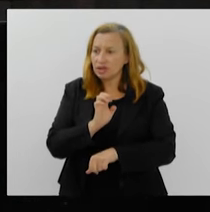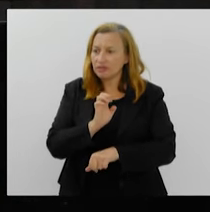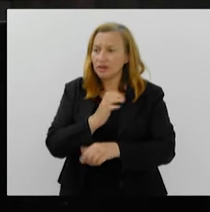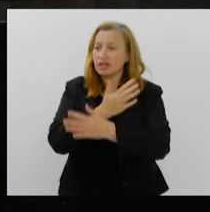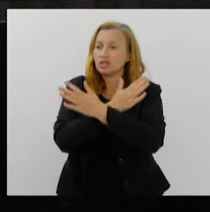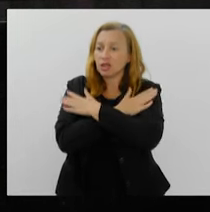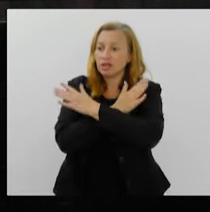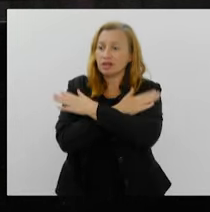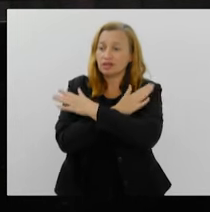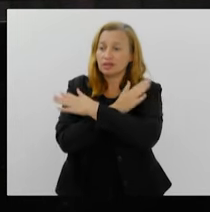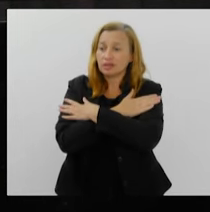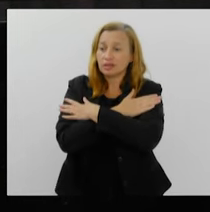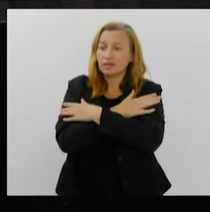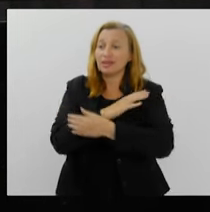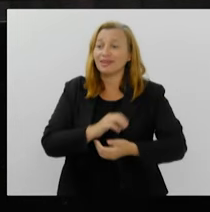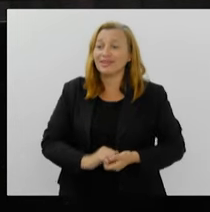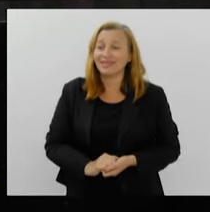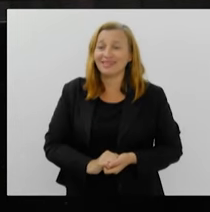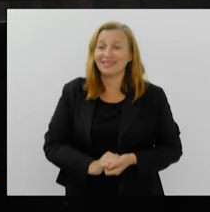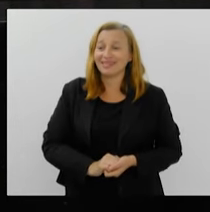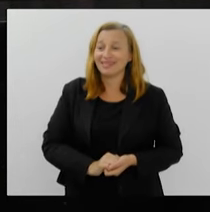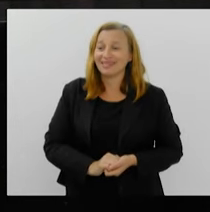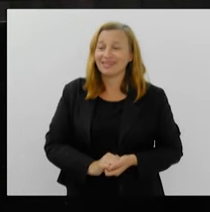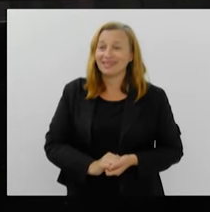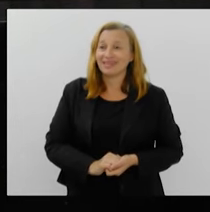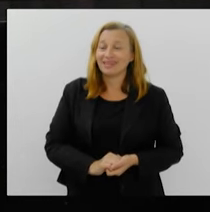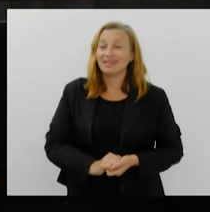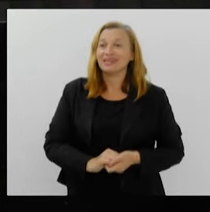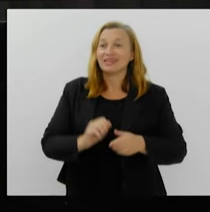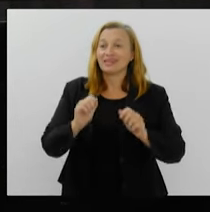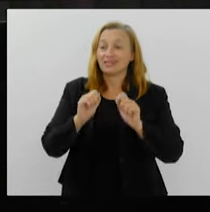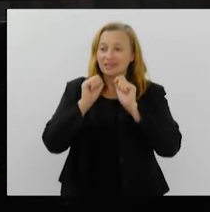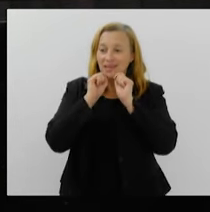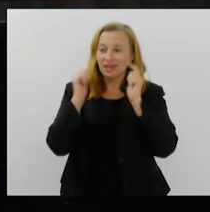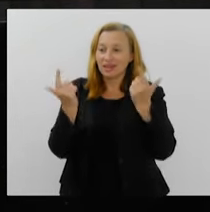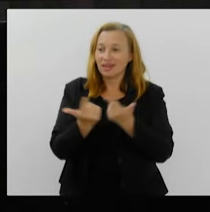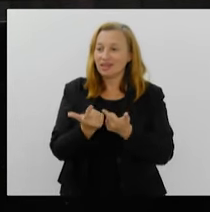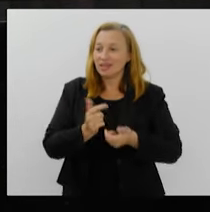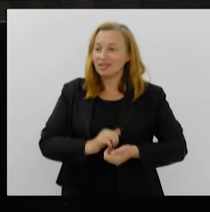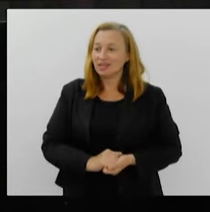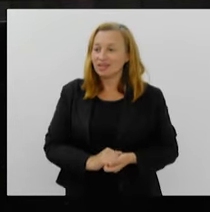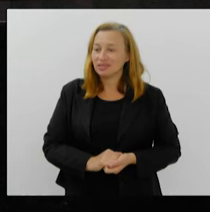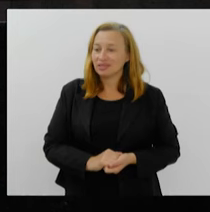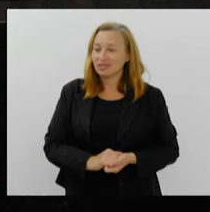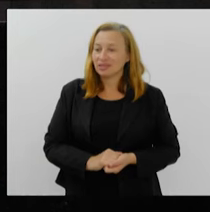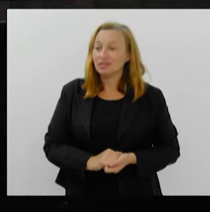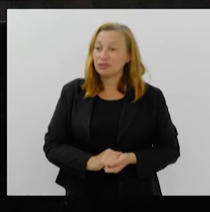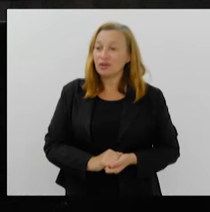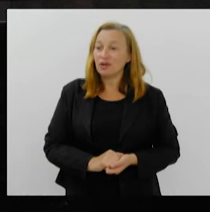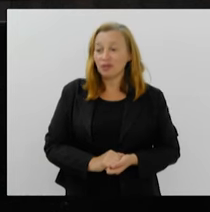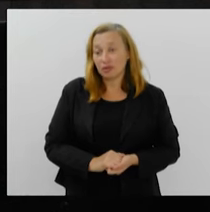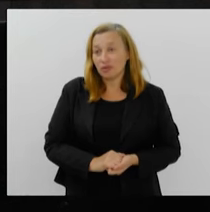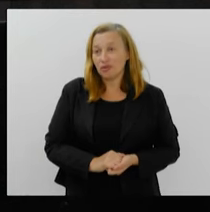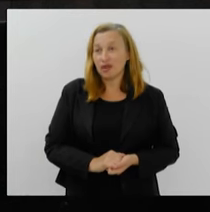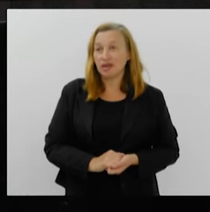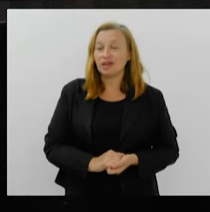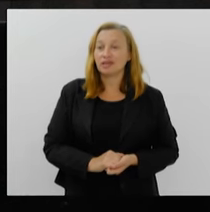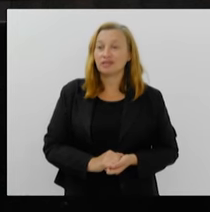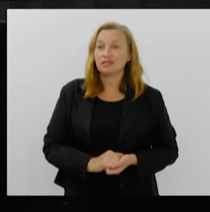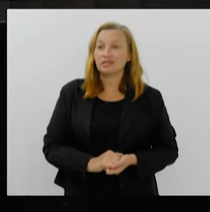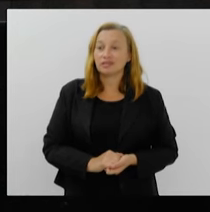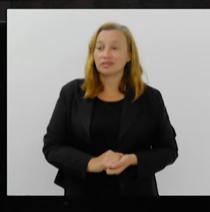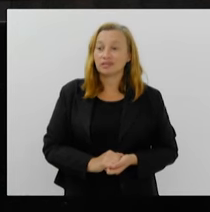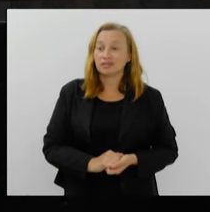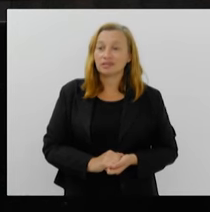também na Assembleia Legislativa. Para a cidade e a região metropolitana, em